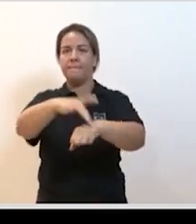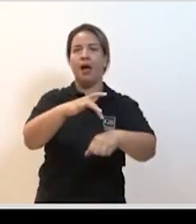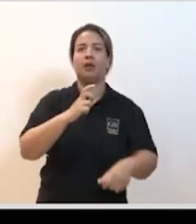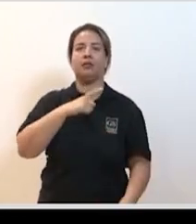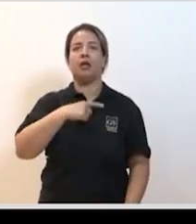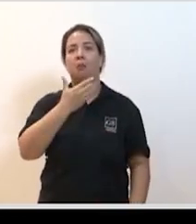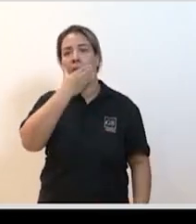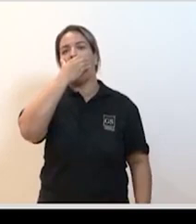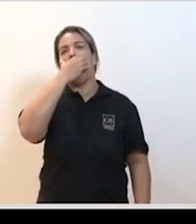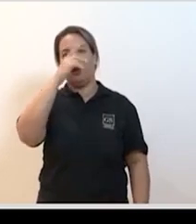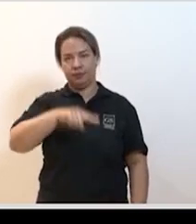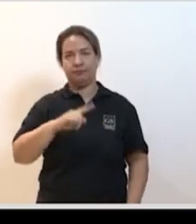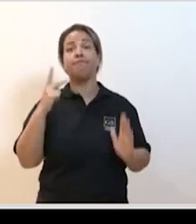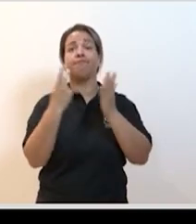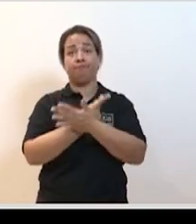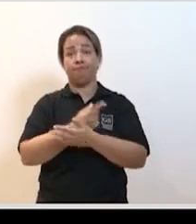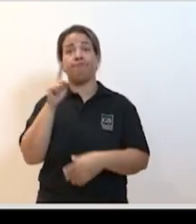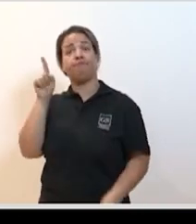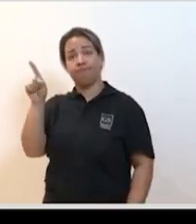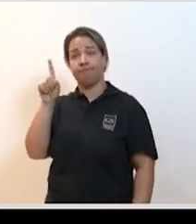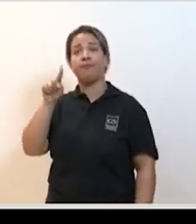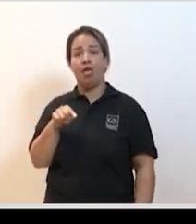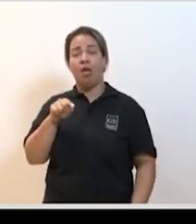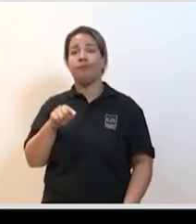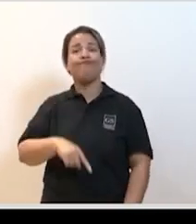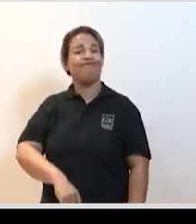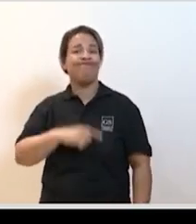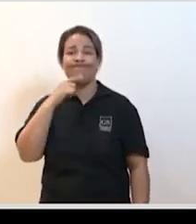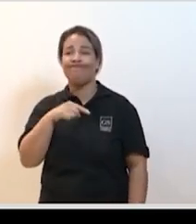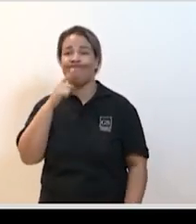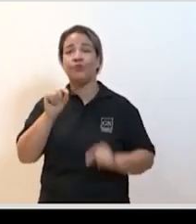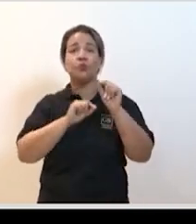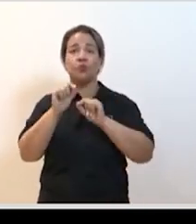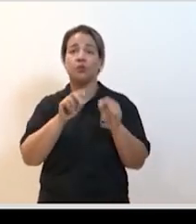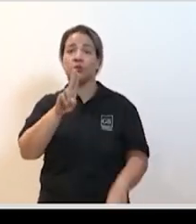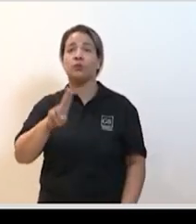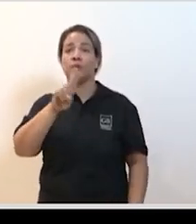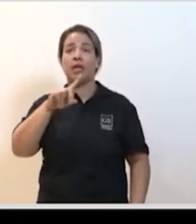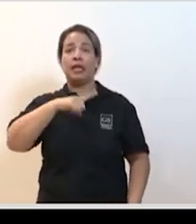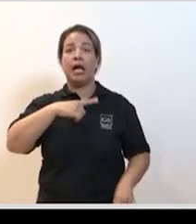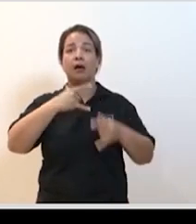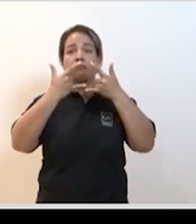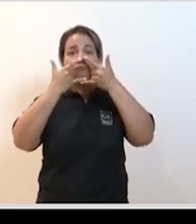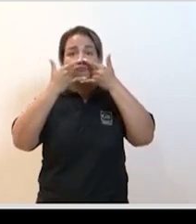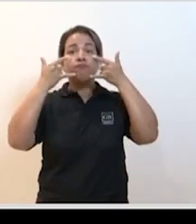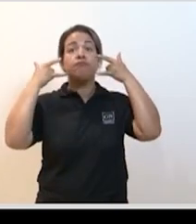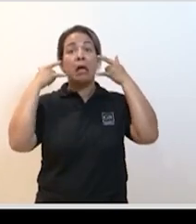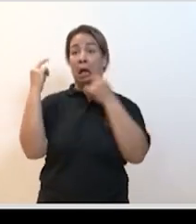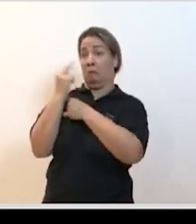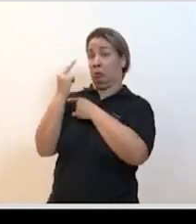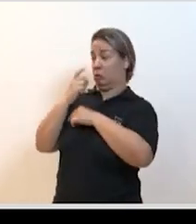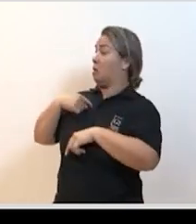boca então esses são os aspectos fundamentais não adianta a gente usar uma máscara para se proteger